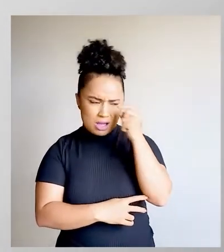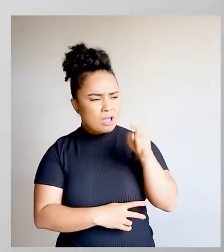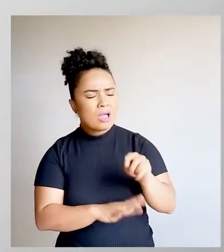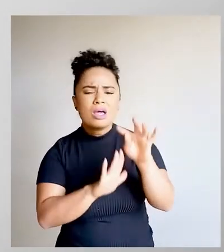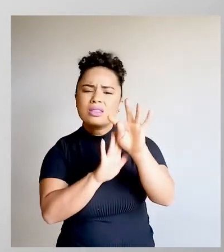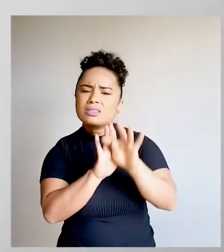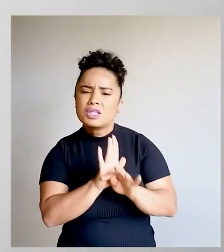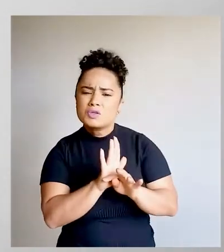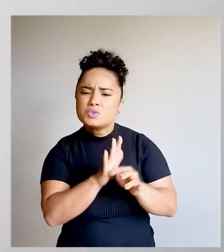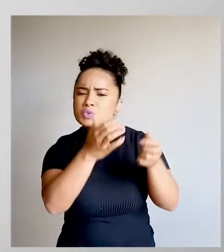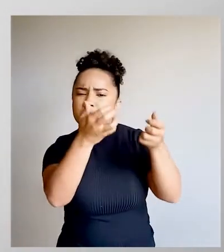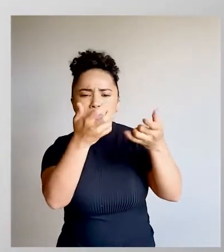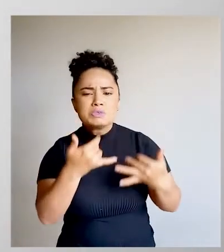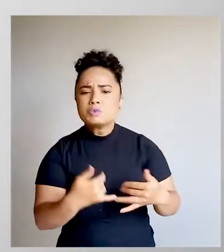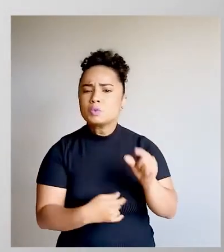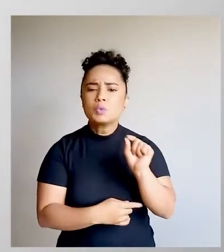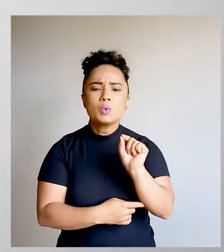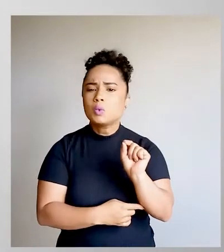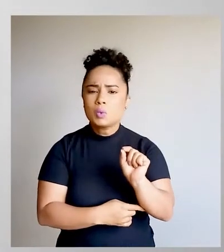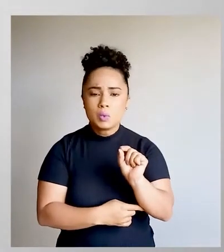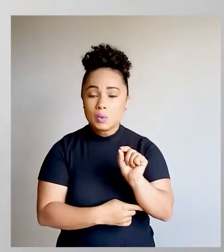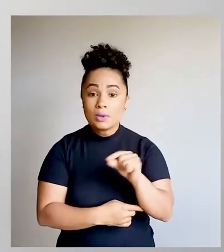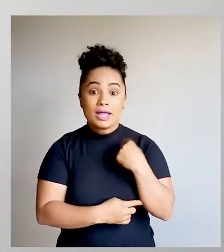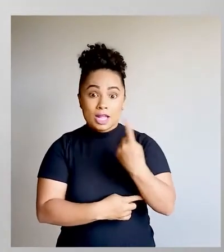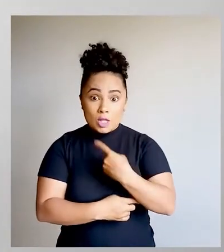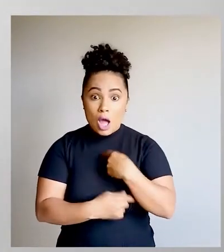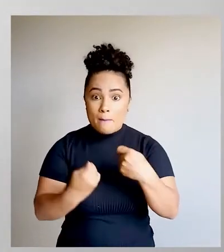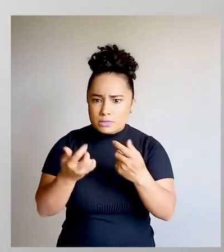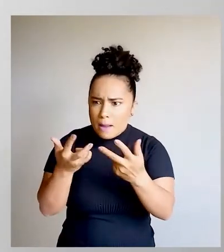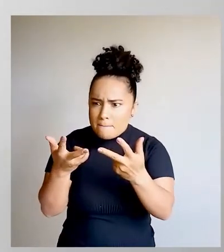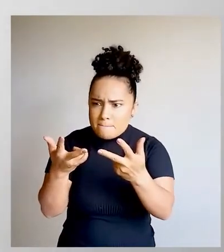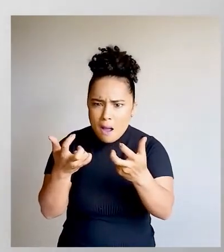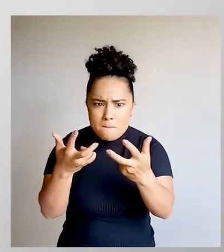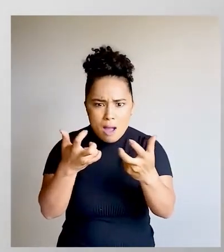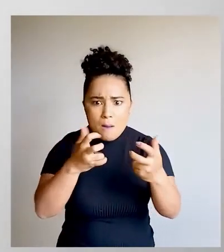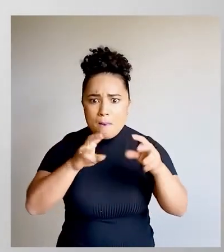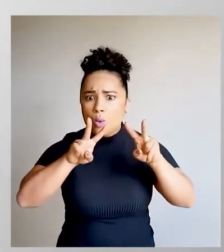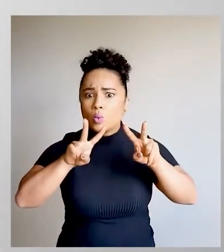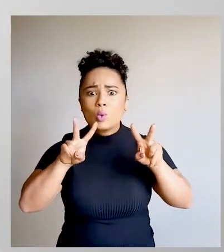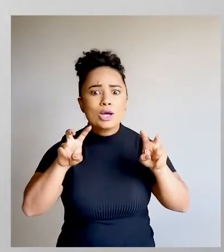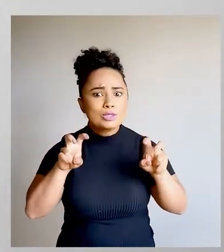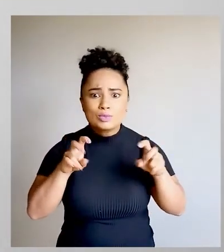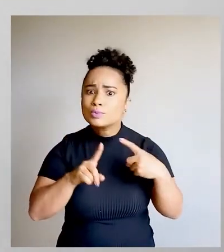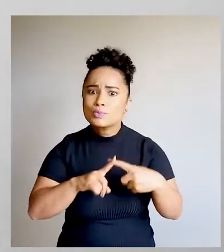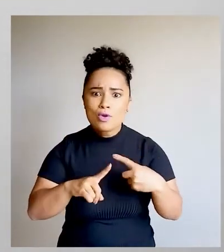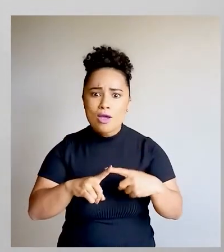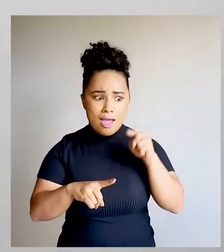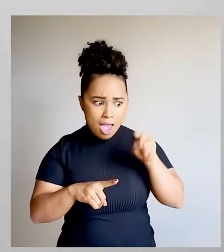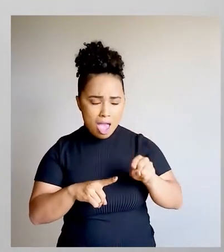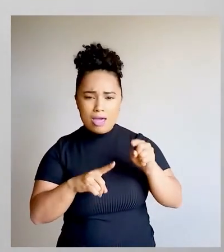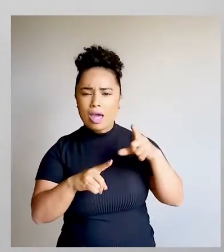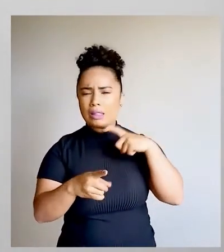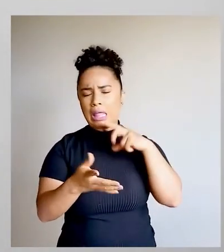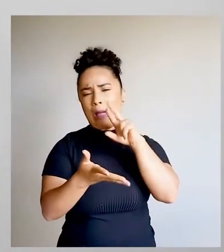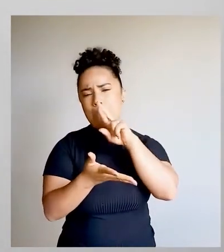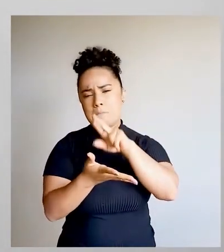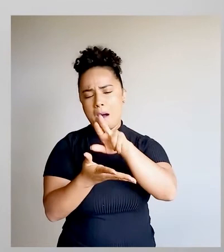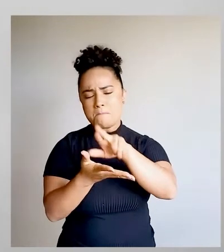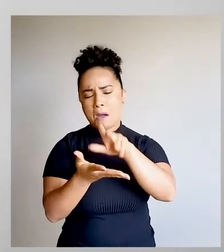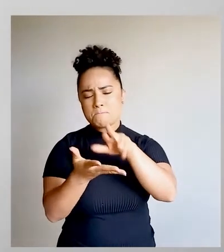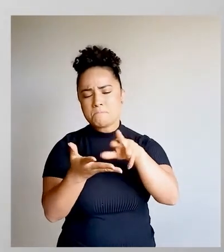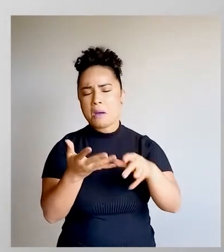esse texto quer dizer. Nós temos que tentar identificar o assunto. Por quê? O texto, ele traz várias